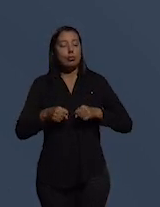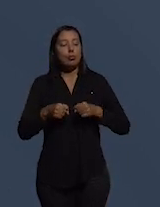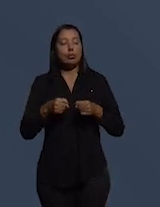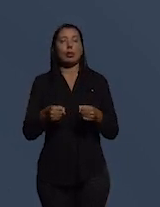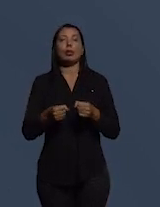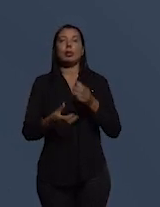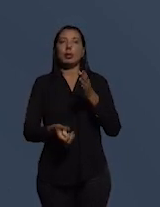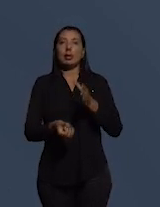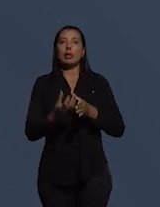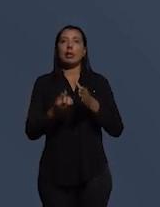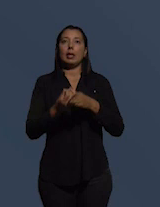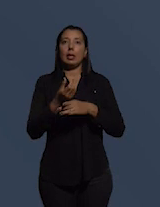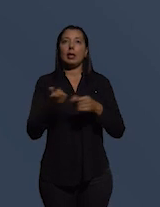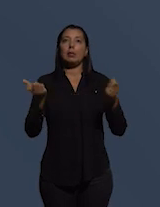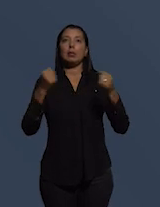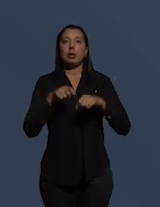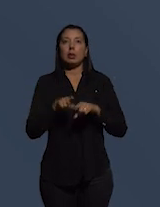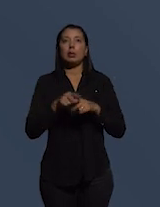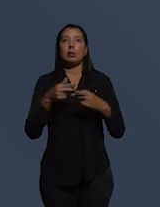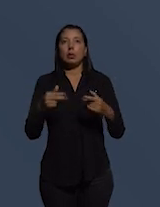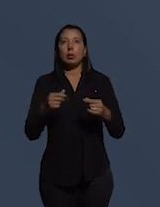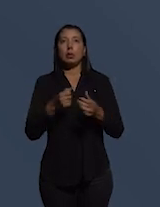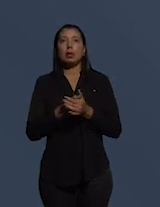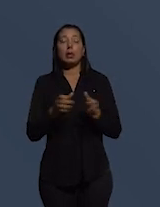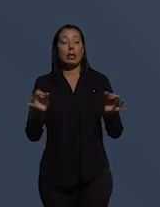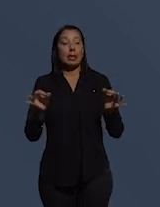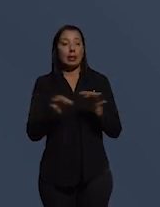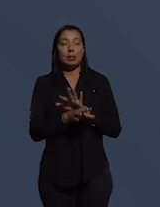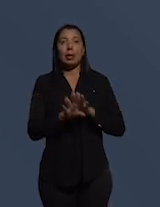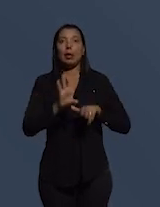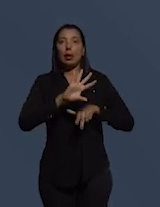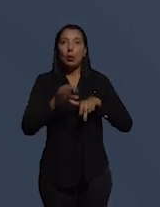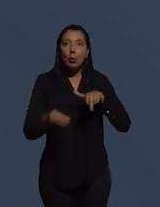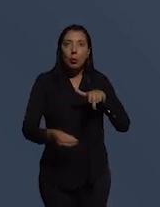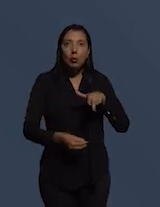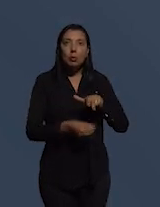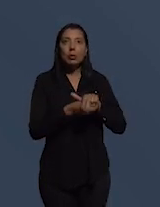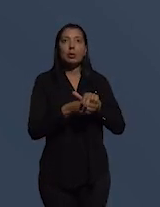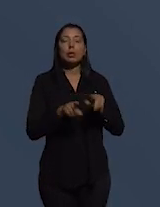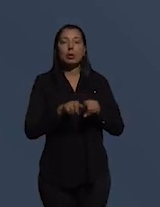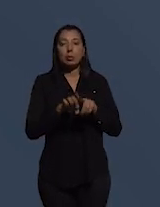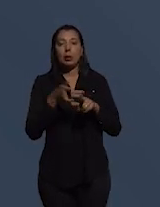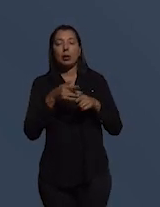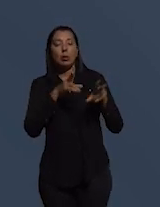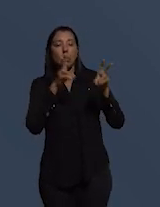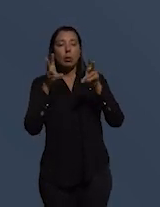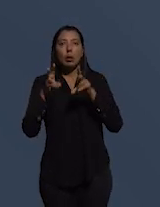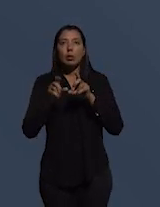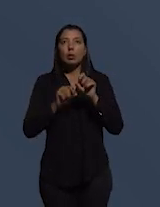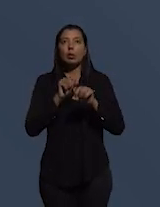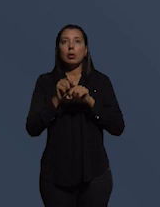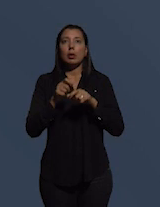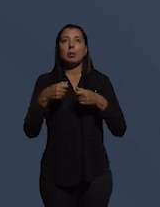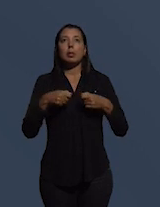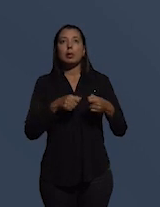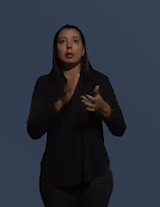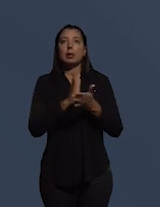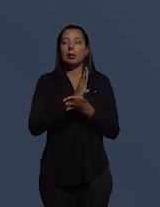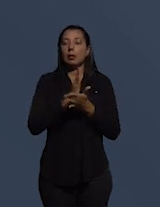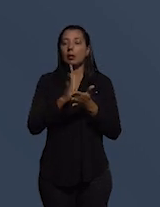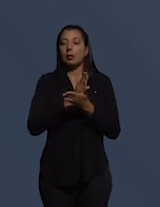criar circunstâncias favoráveis ao combate à corrupção claro que a cobertura desses assuntos ainda precisa de algumas